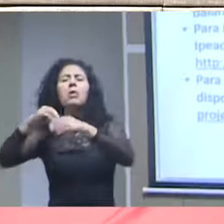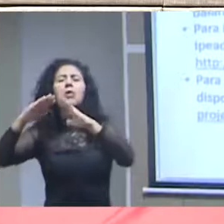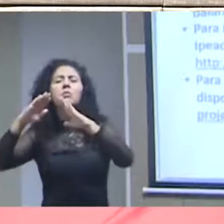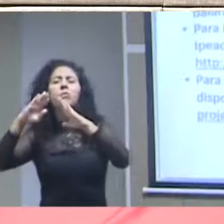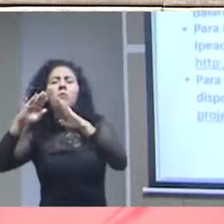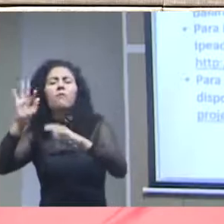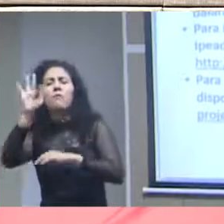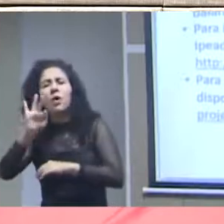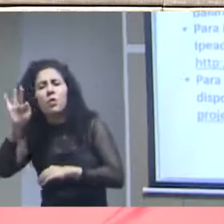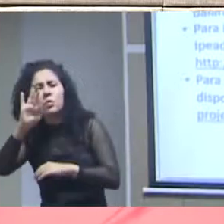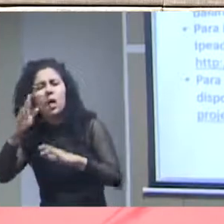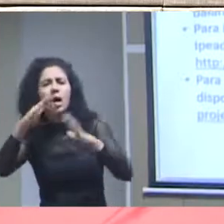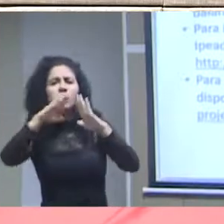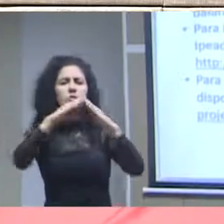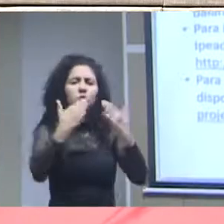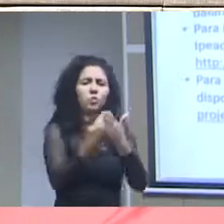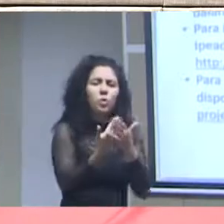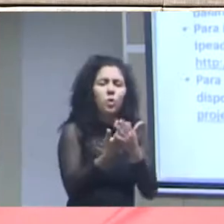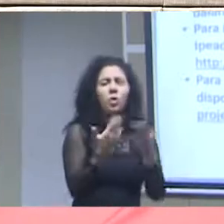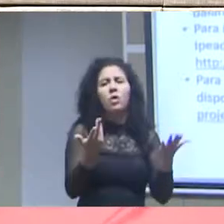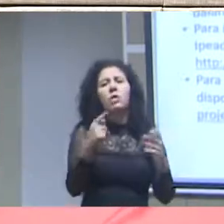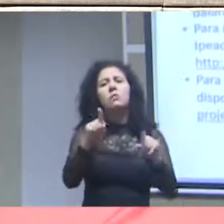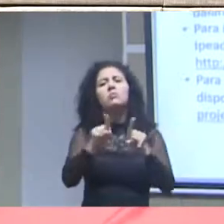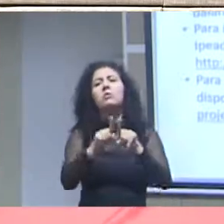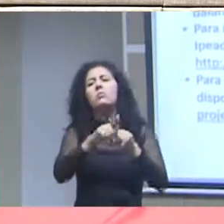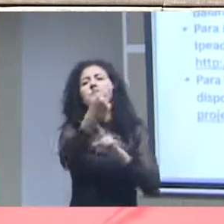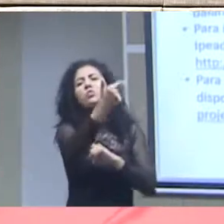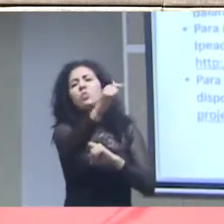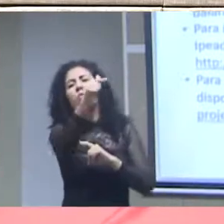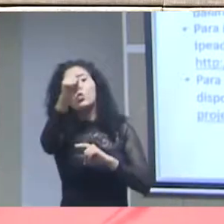sociais ou de outras instituições públicas